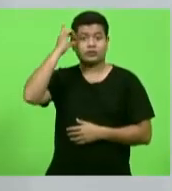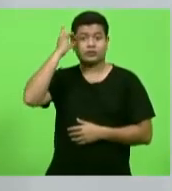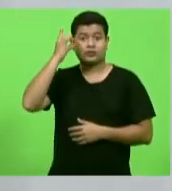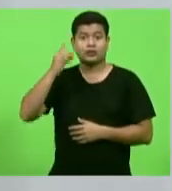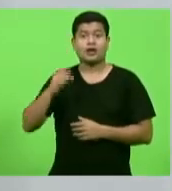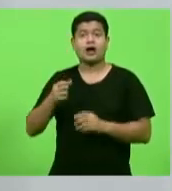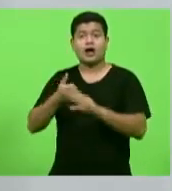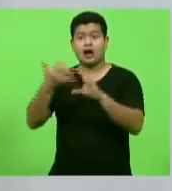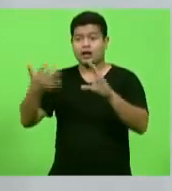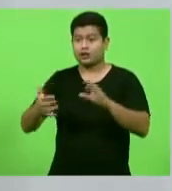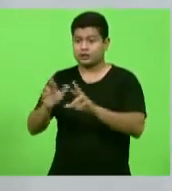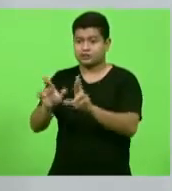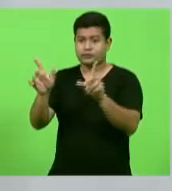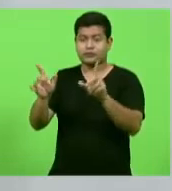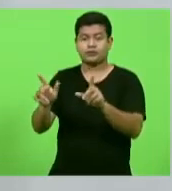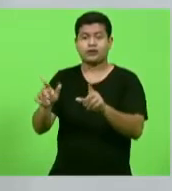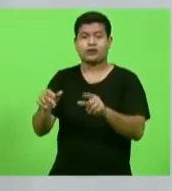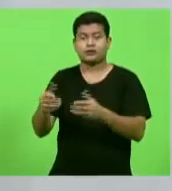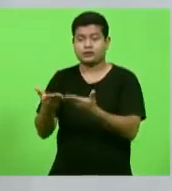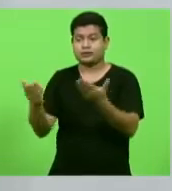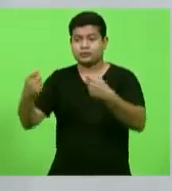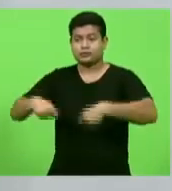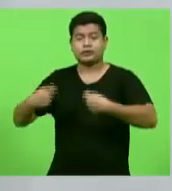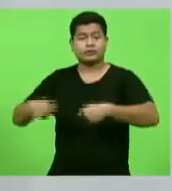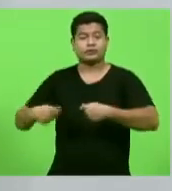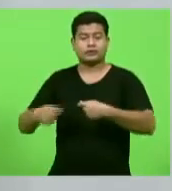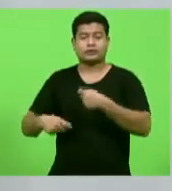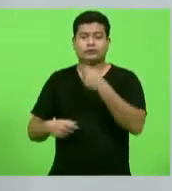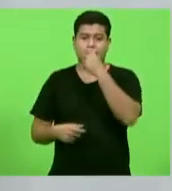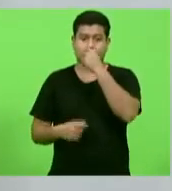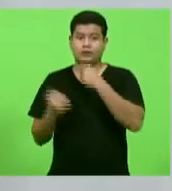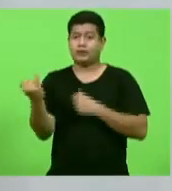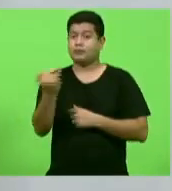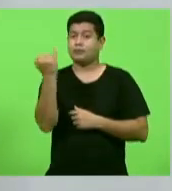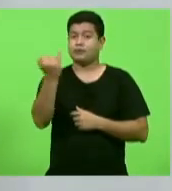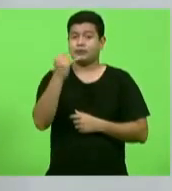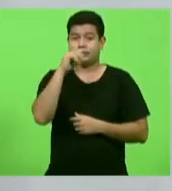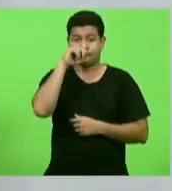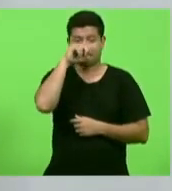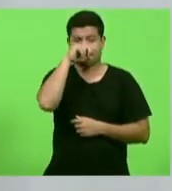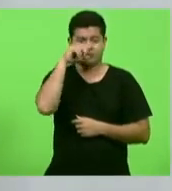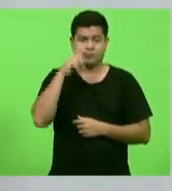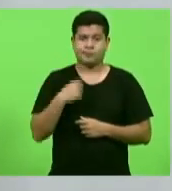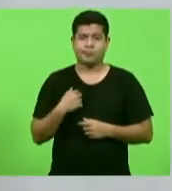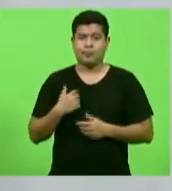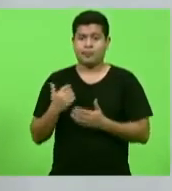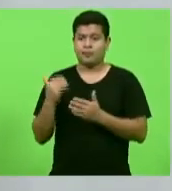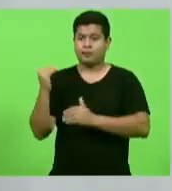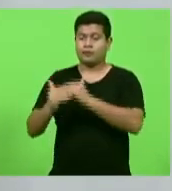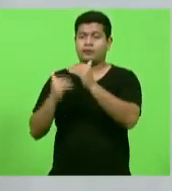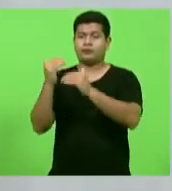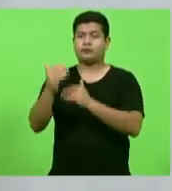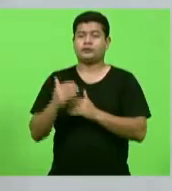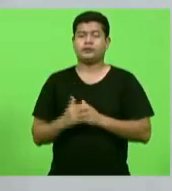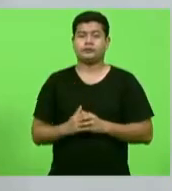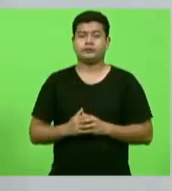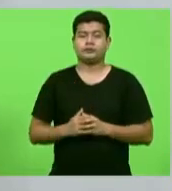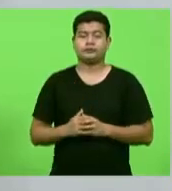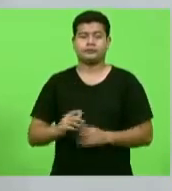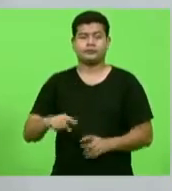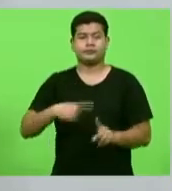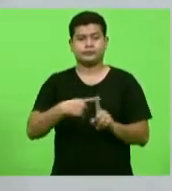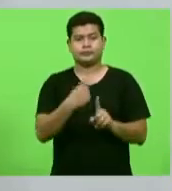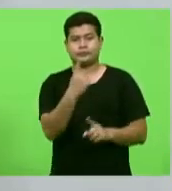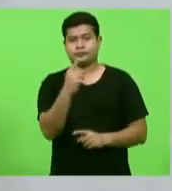características delas, pela necessidade e pela importância que elas têm hoje desenvolvida. Mais um